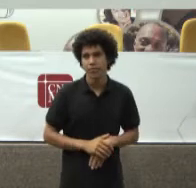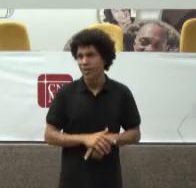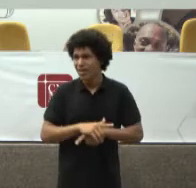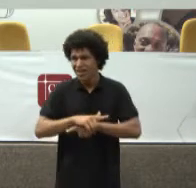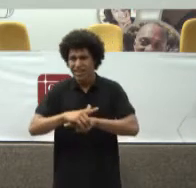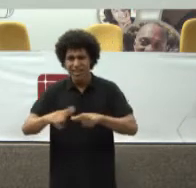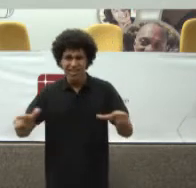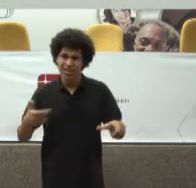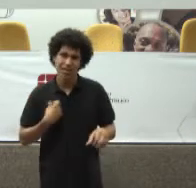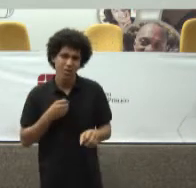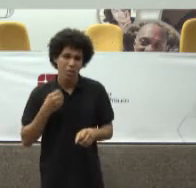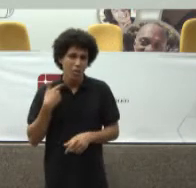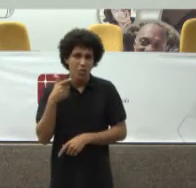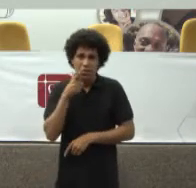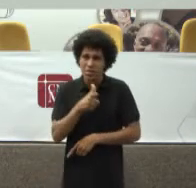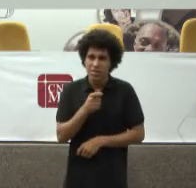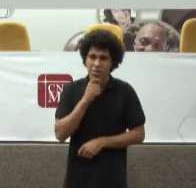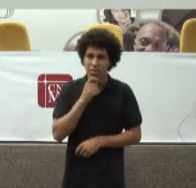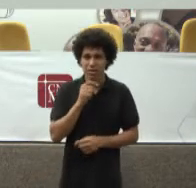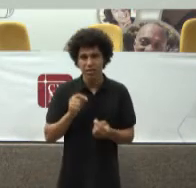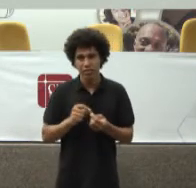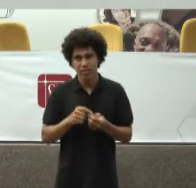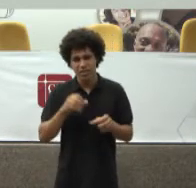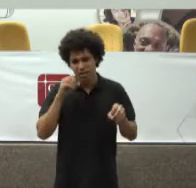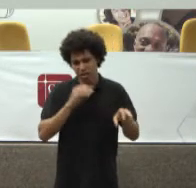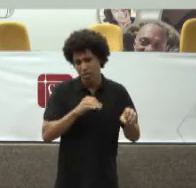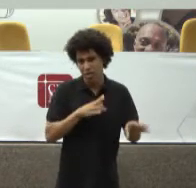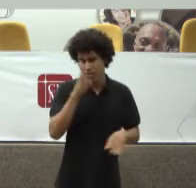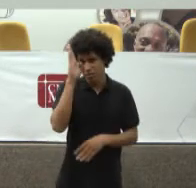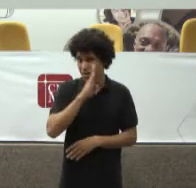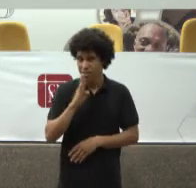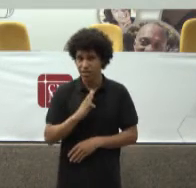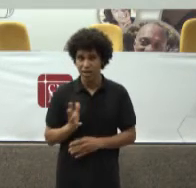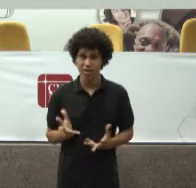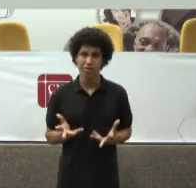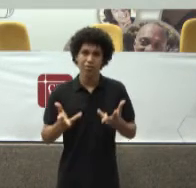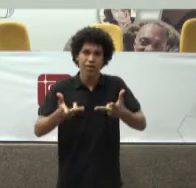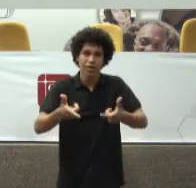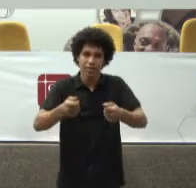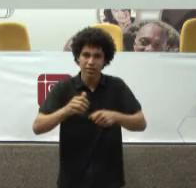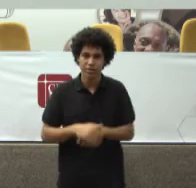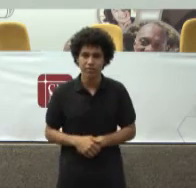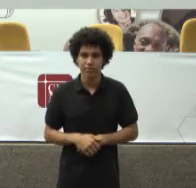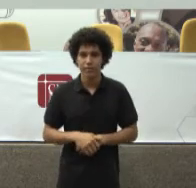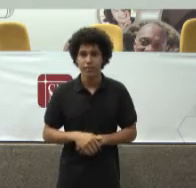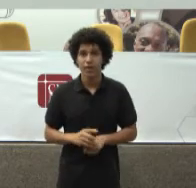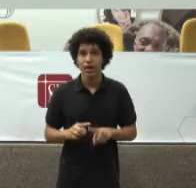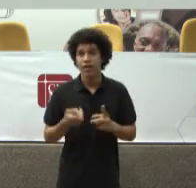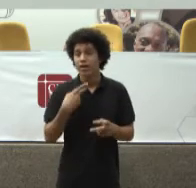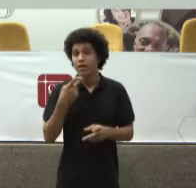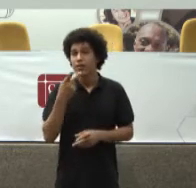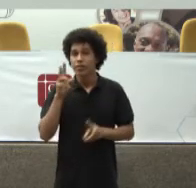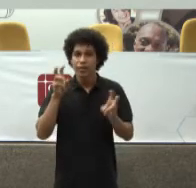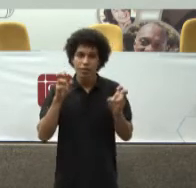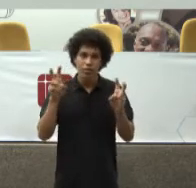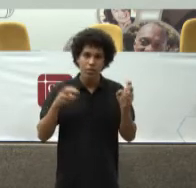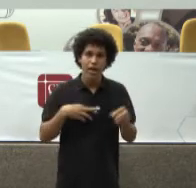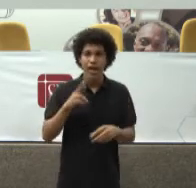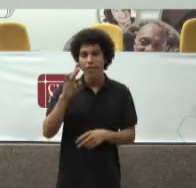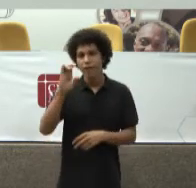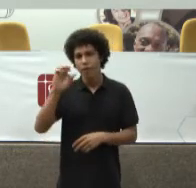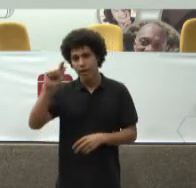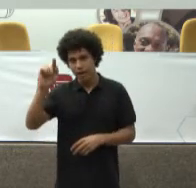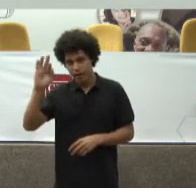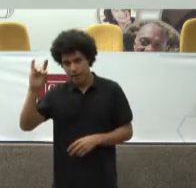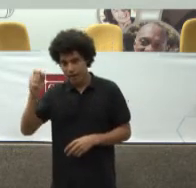De qualidade Tal qual Estabelecida Pelo Constituinte Na questão Da reforma agrária Nós não conseguimos